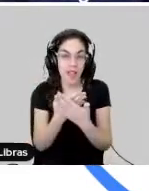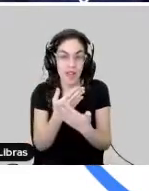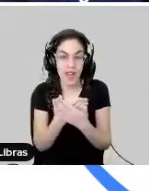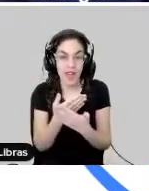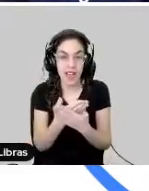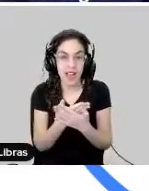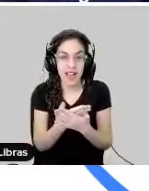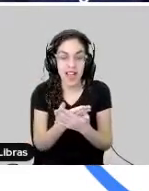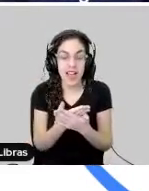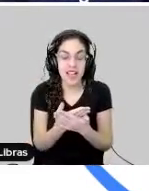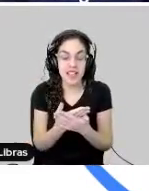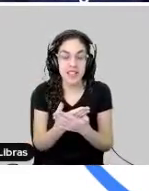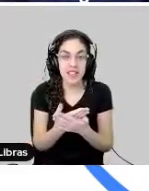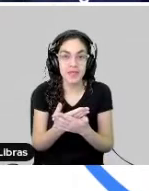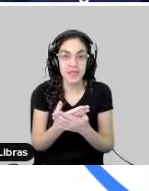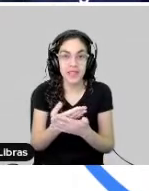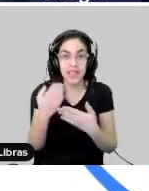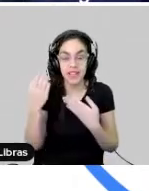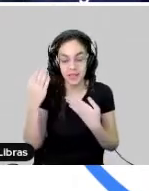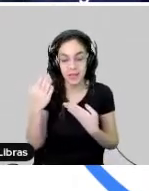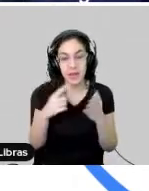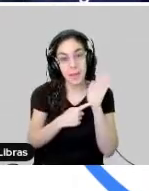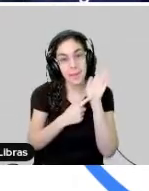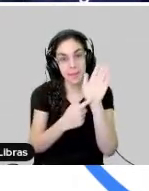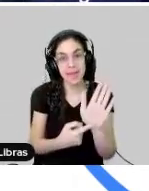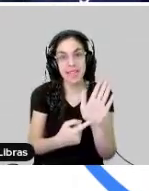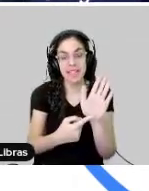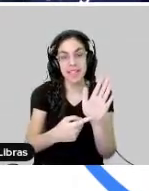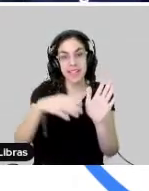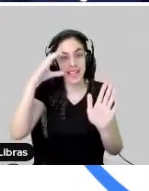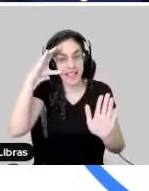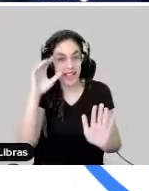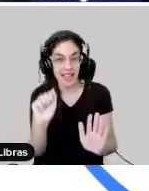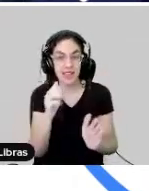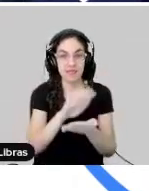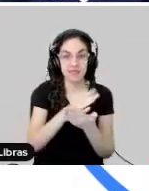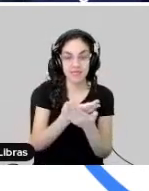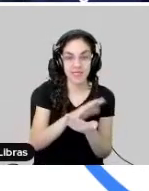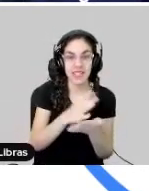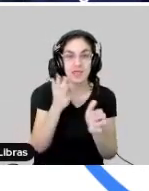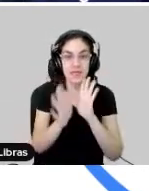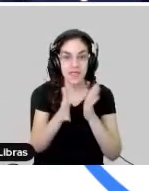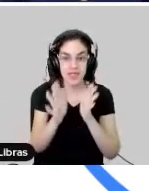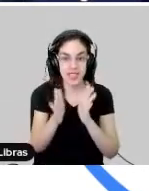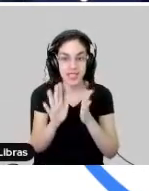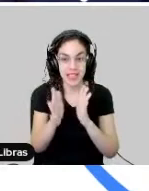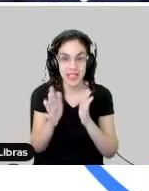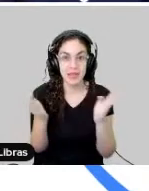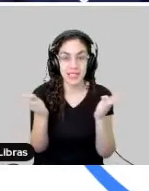de mais nada, eu queria apresentar a Ana Paula Pérez, nossa intérprete de Libras, que estará conosco